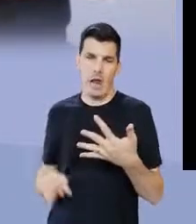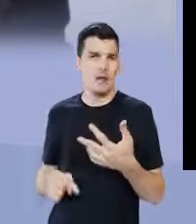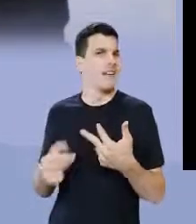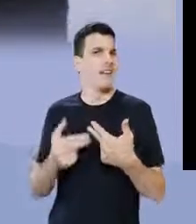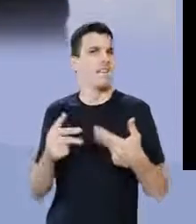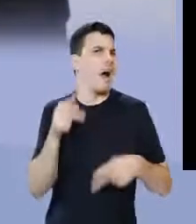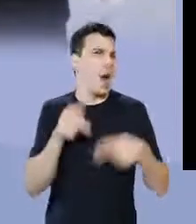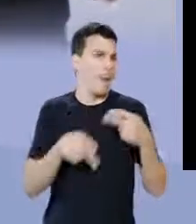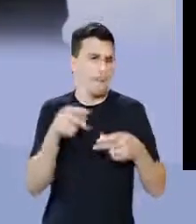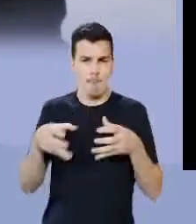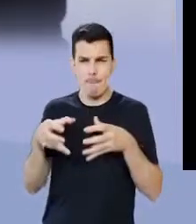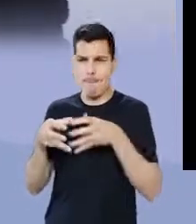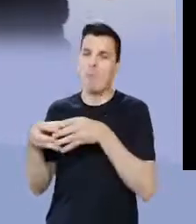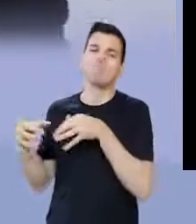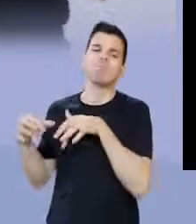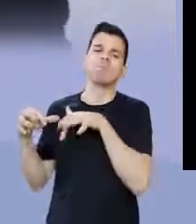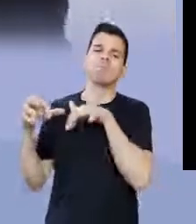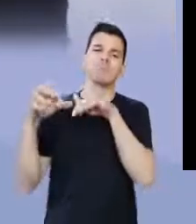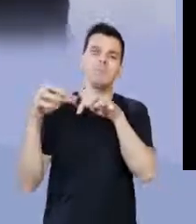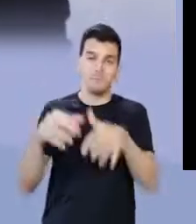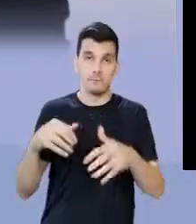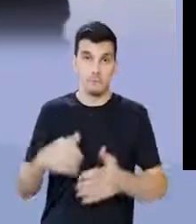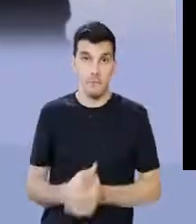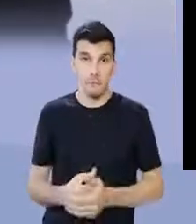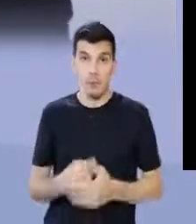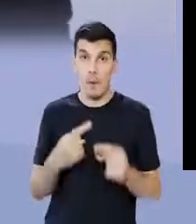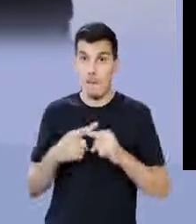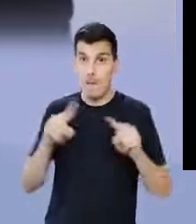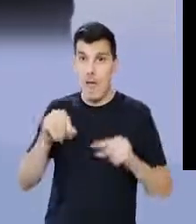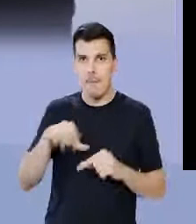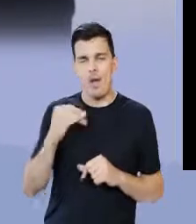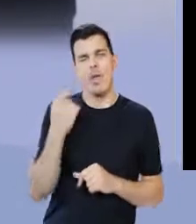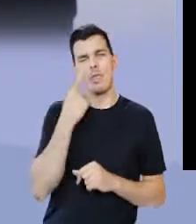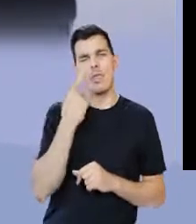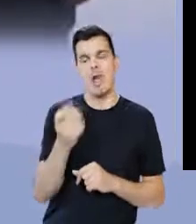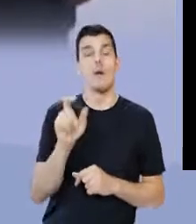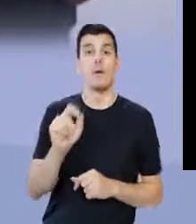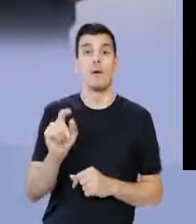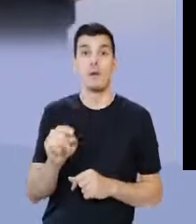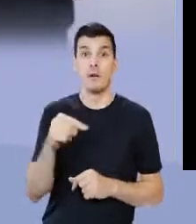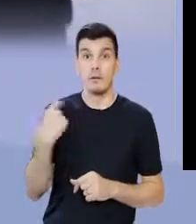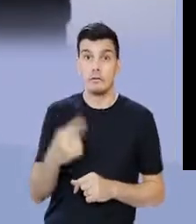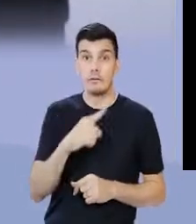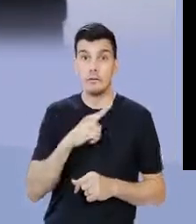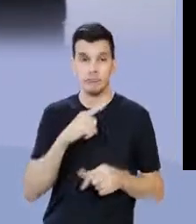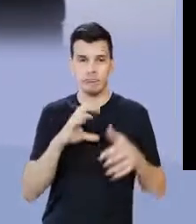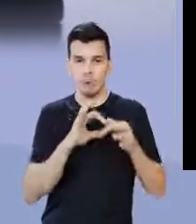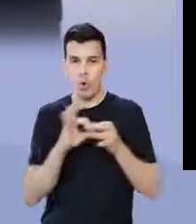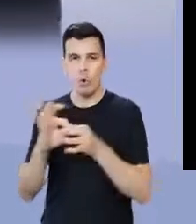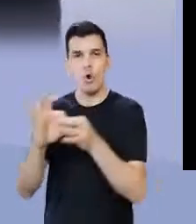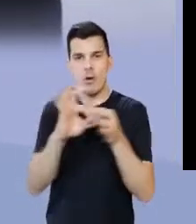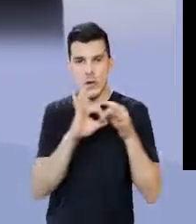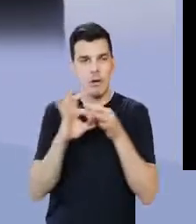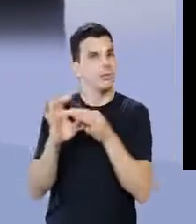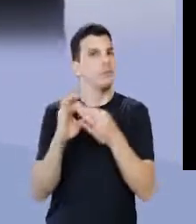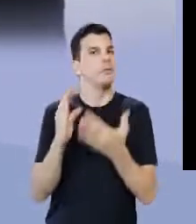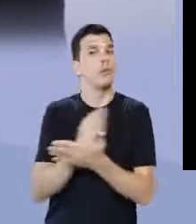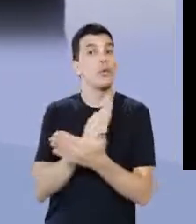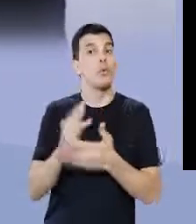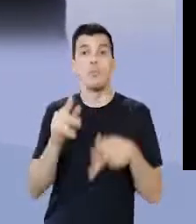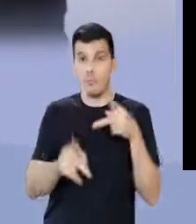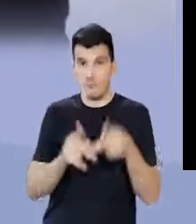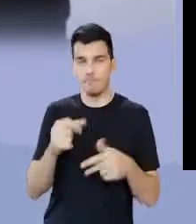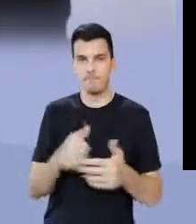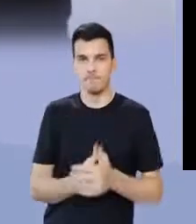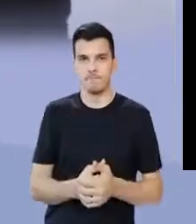latinos, unglos, eólios, esse monte de povos. Mas o mais interessante de todos é que nós tivemos união de alguns